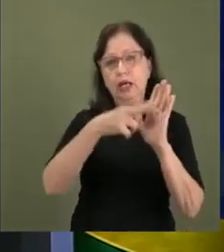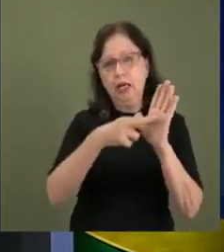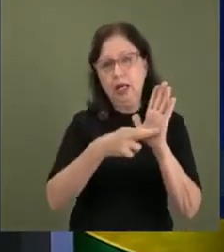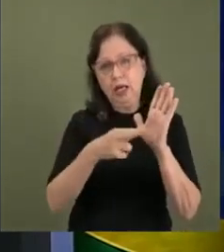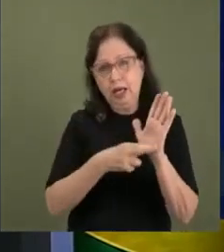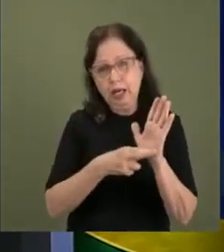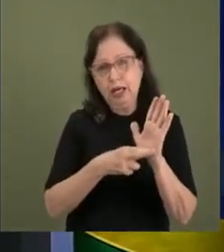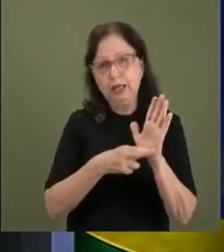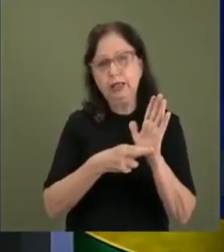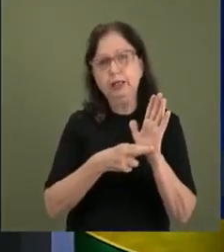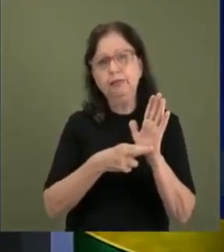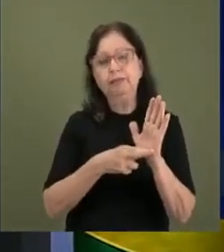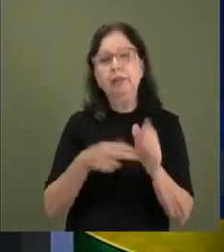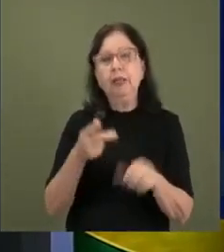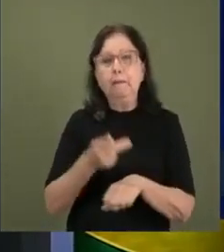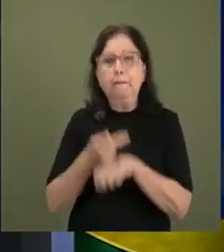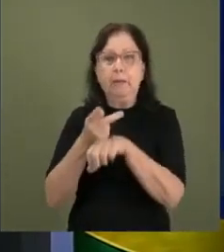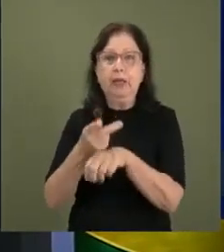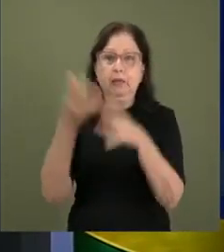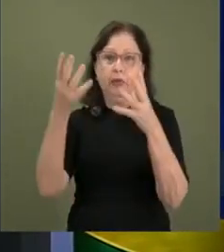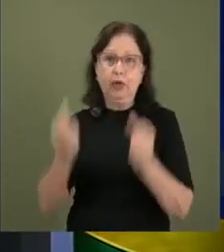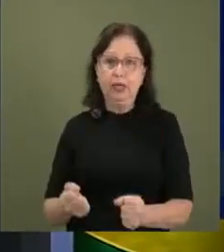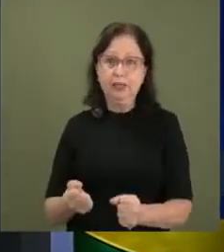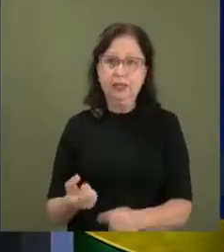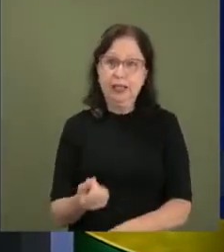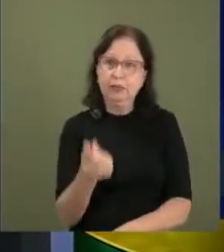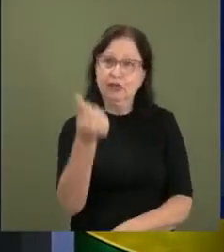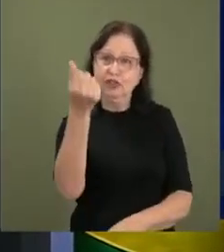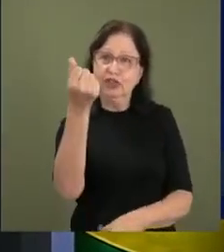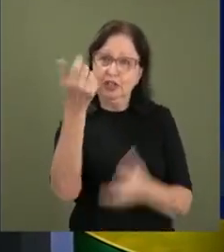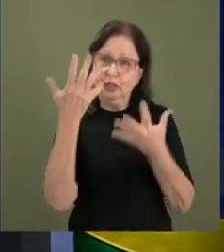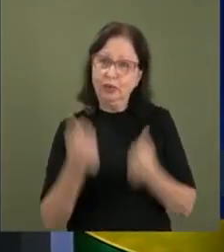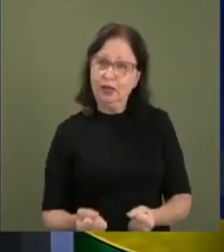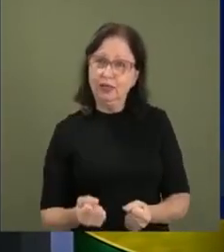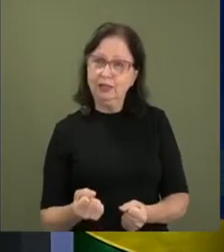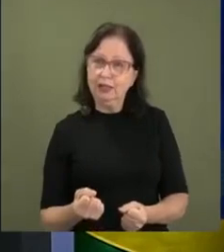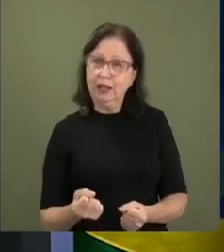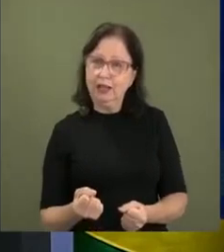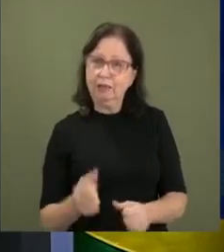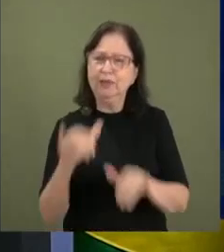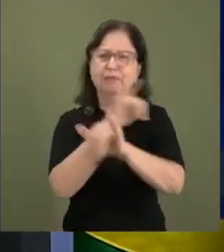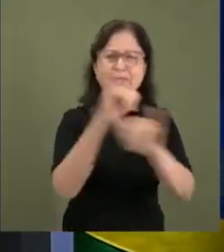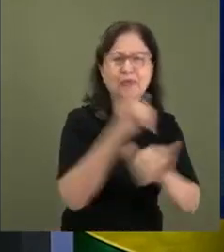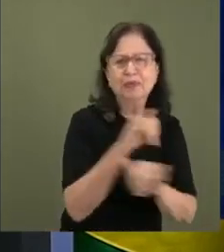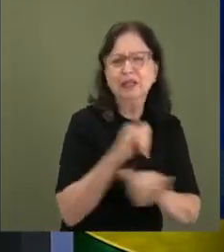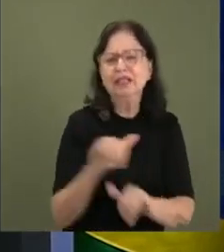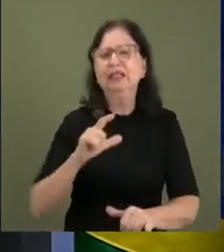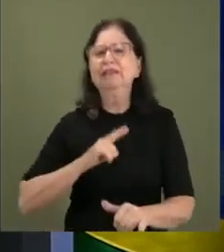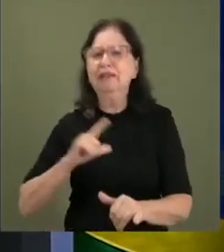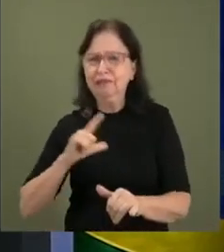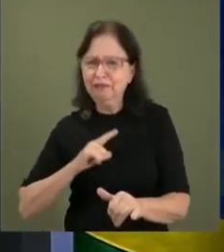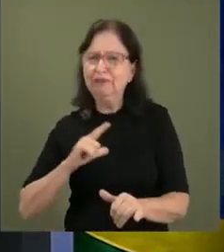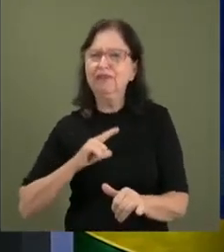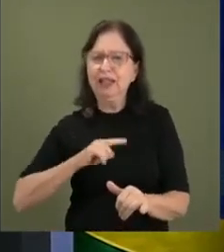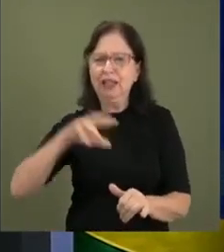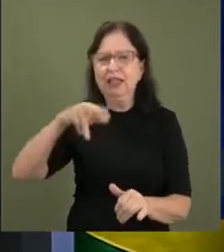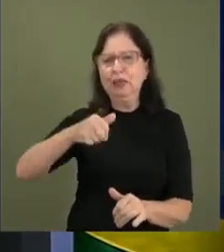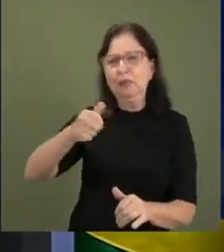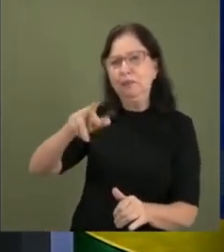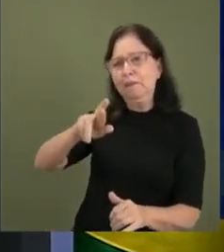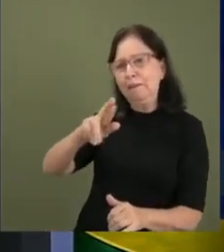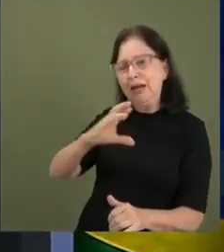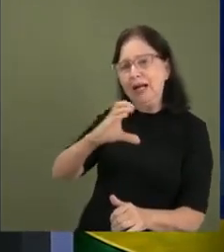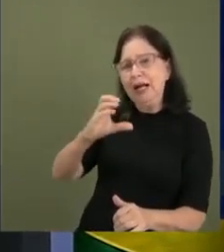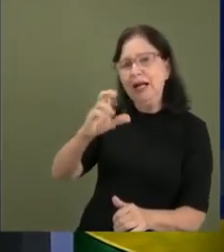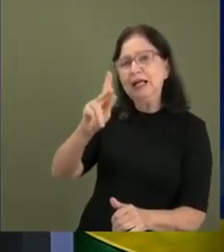financeiro. Todo o marketing que é feito para essas crianças e adolescentes, ele é feito pensando no financeiro.